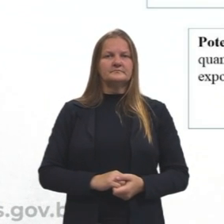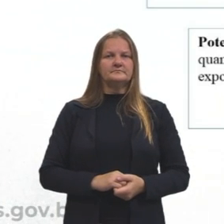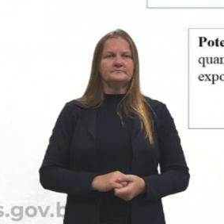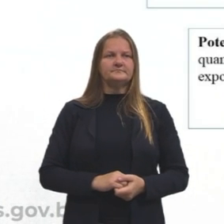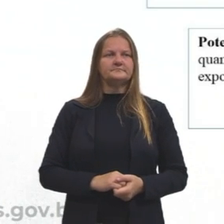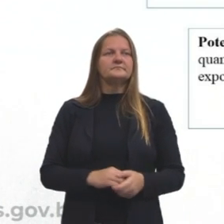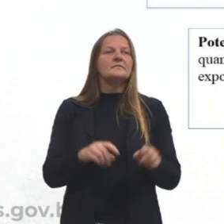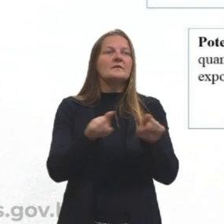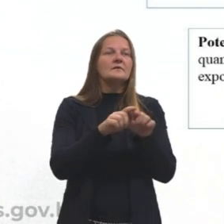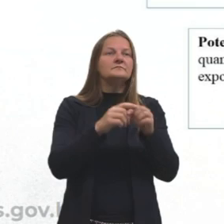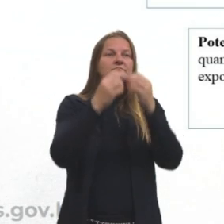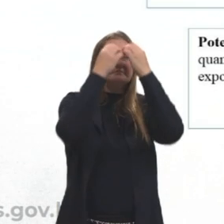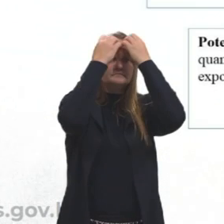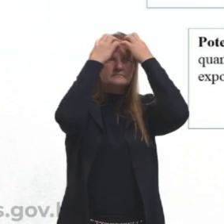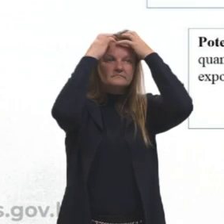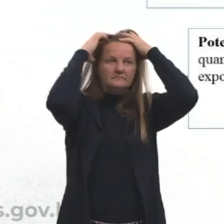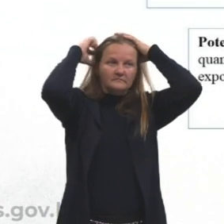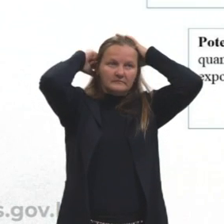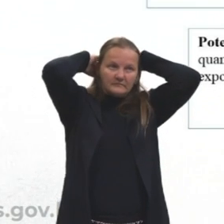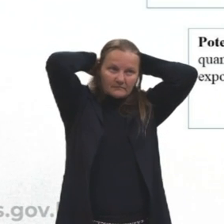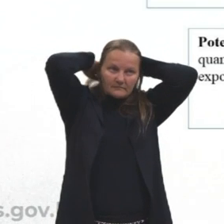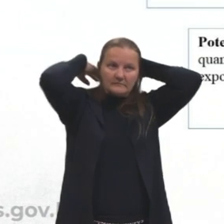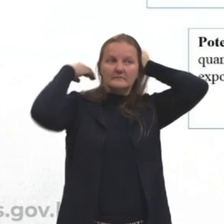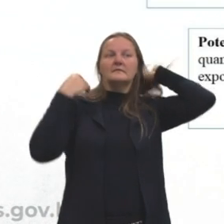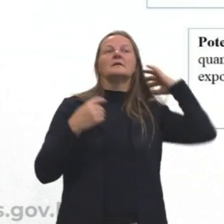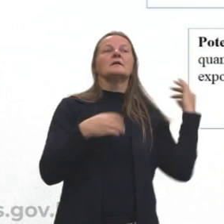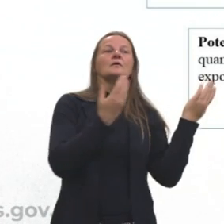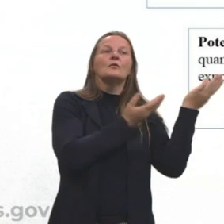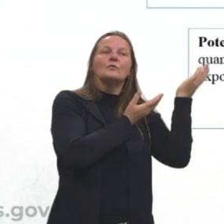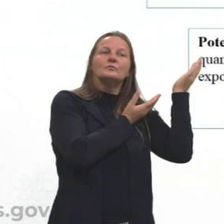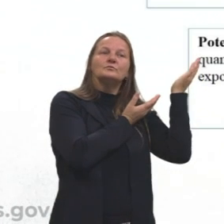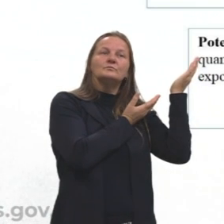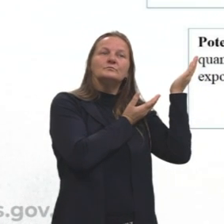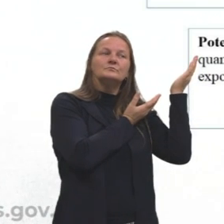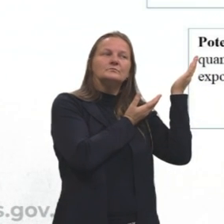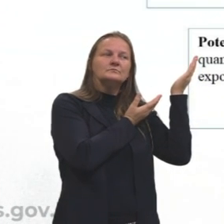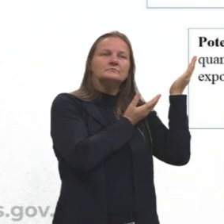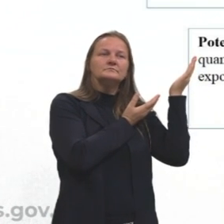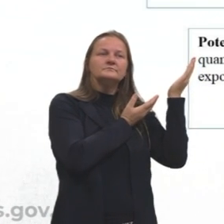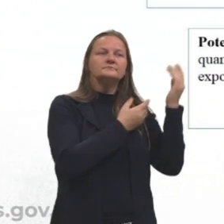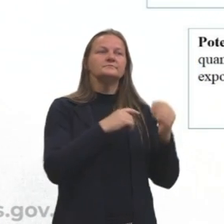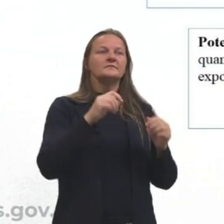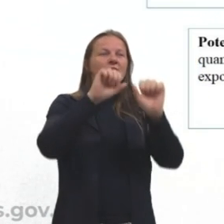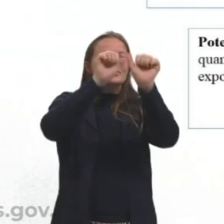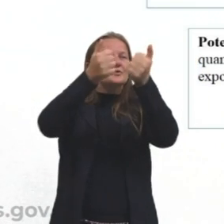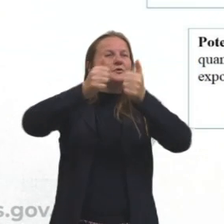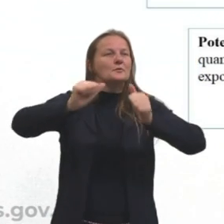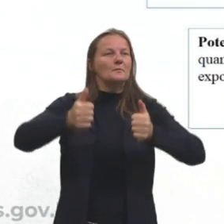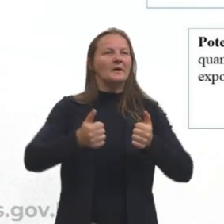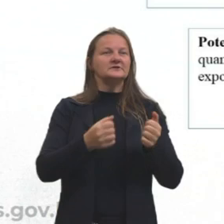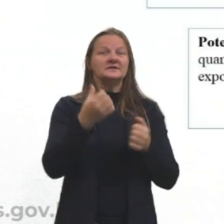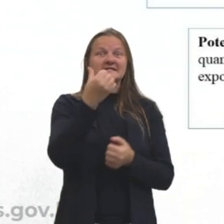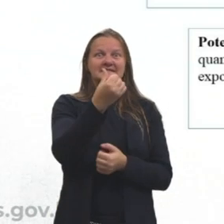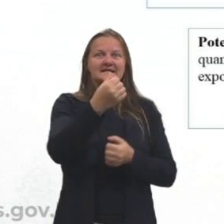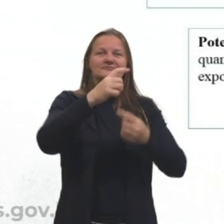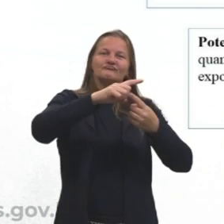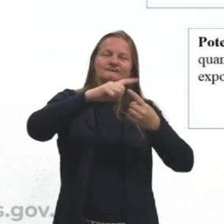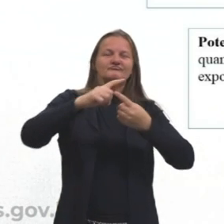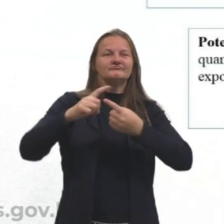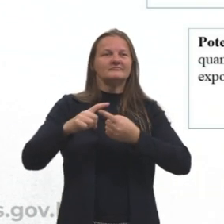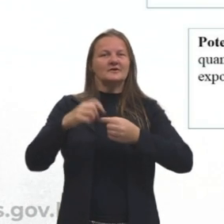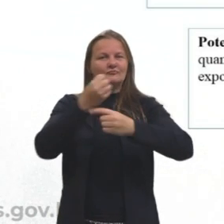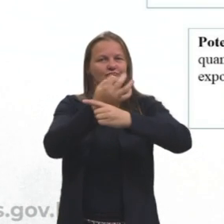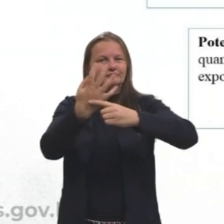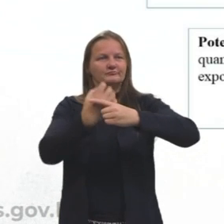Aí nós entramos nas operações. Aqui eu trouxe essa imagem que ela tem ali as seis operações com